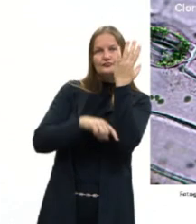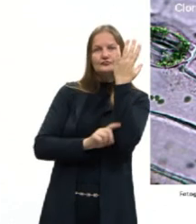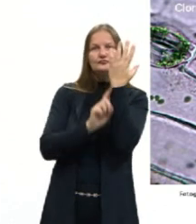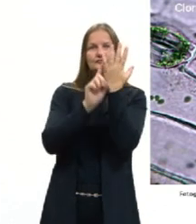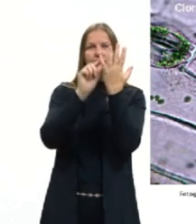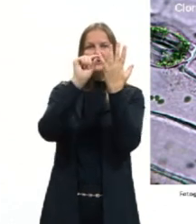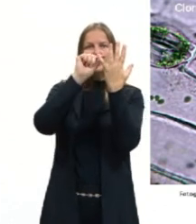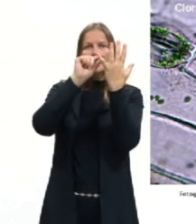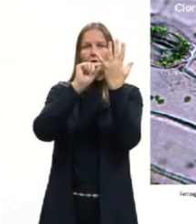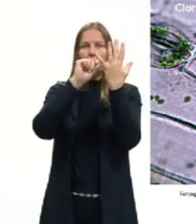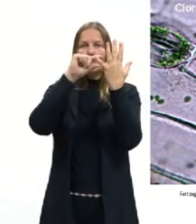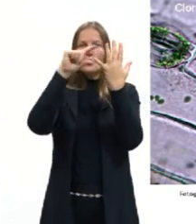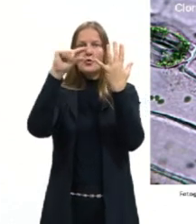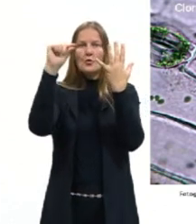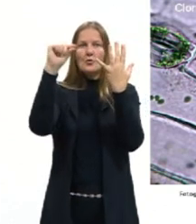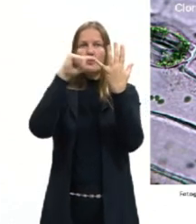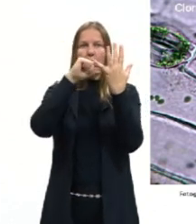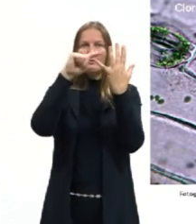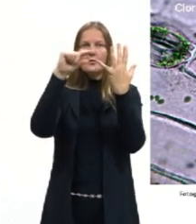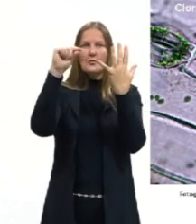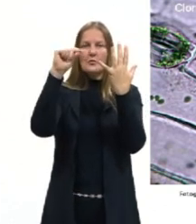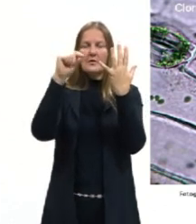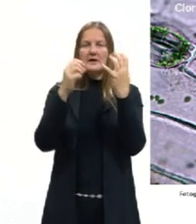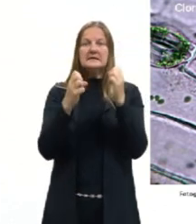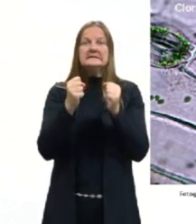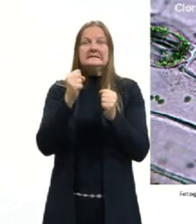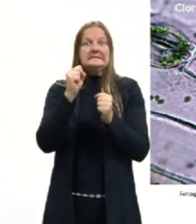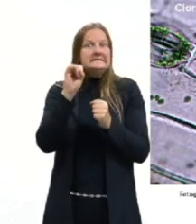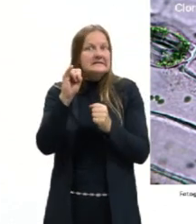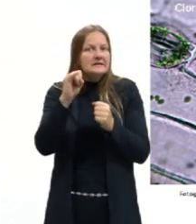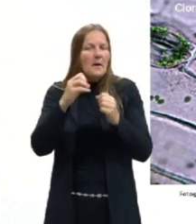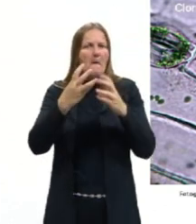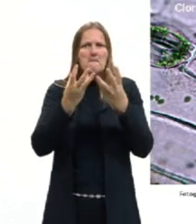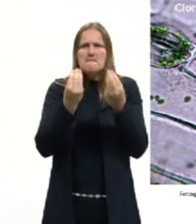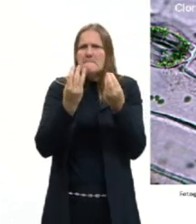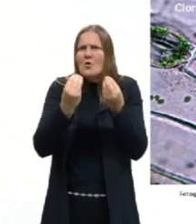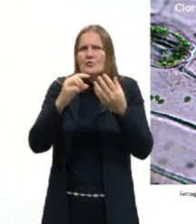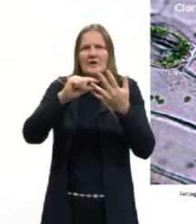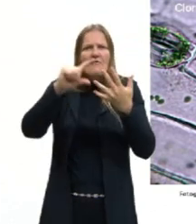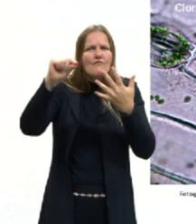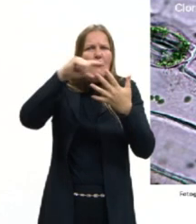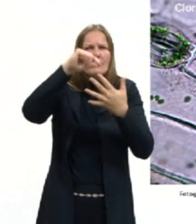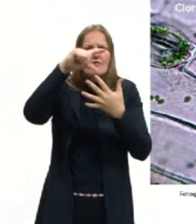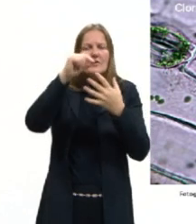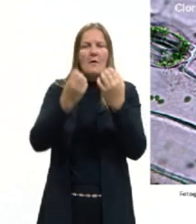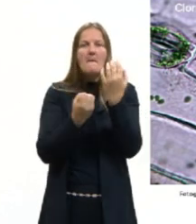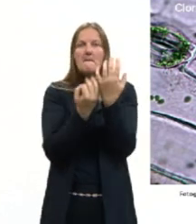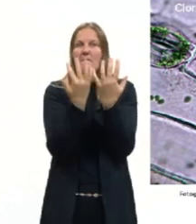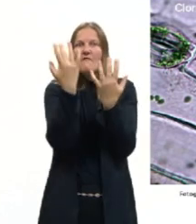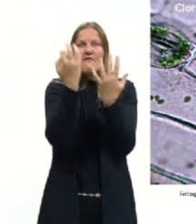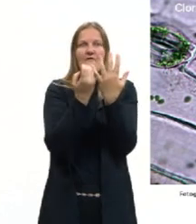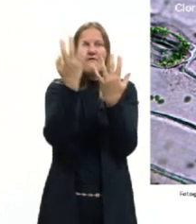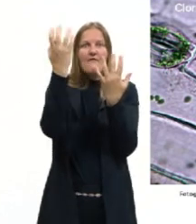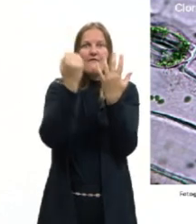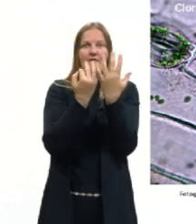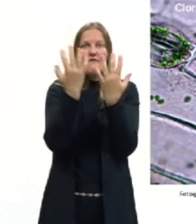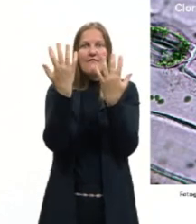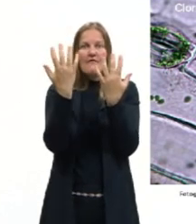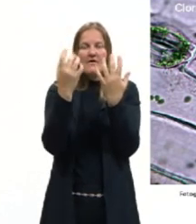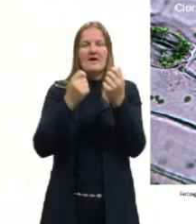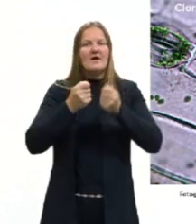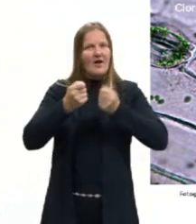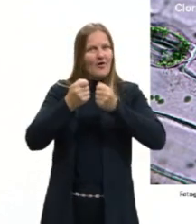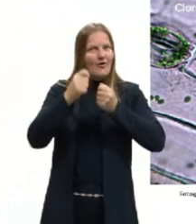Então, quanto maior a quantidade de folhas, maior a transpiração. Certo? É na